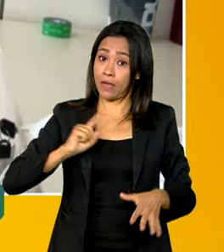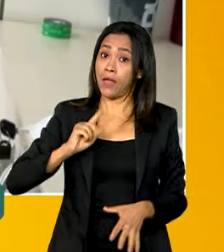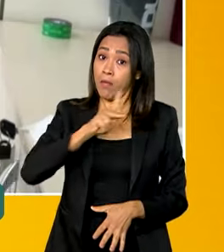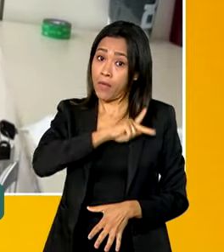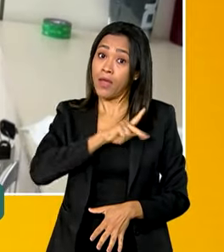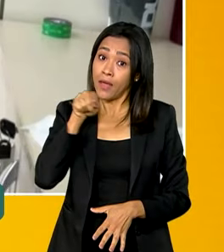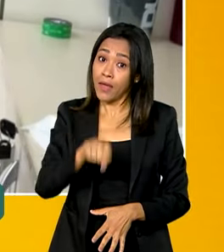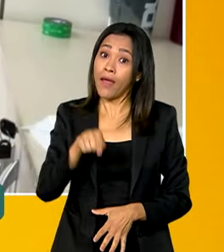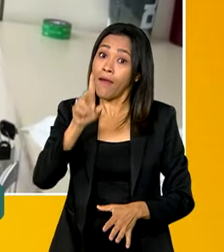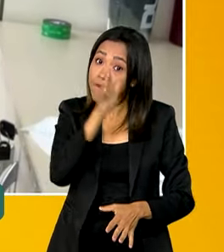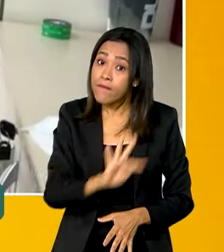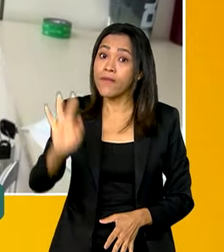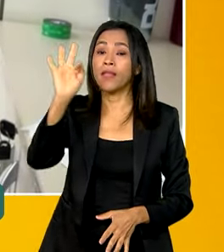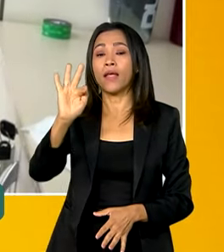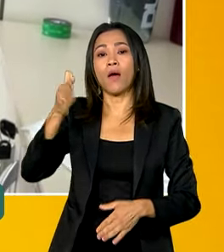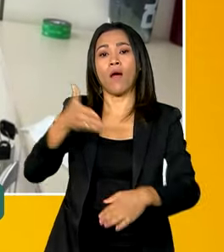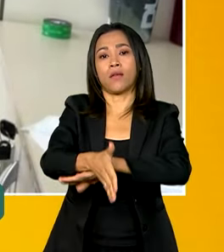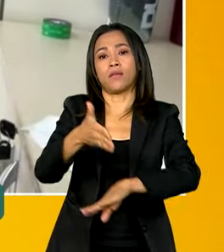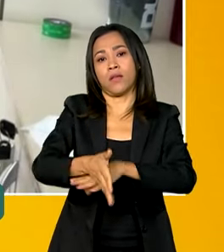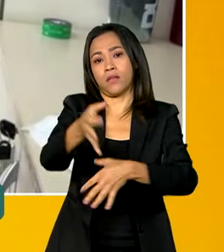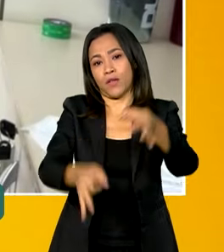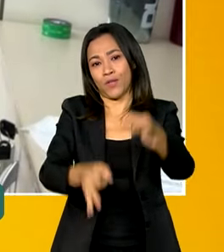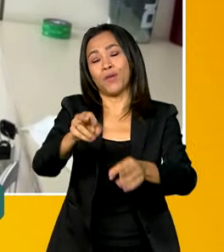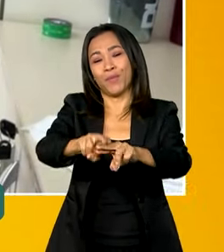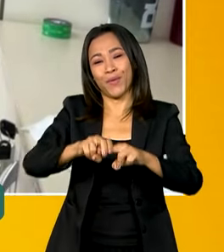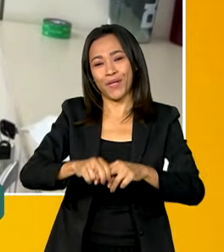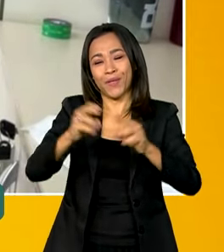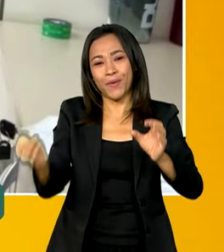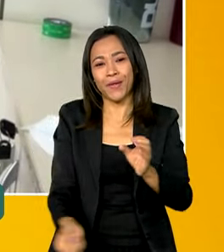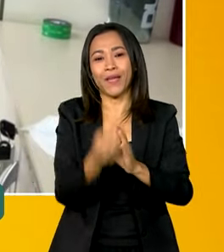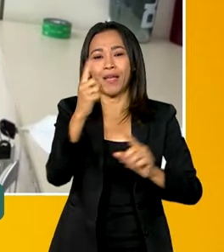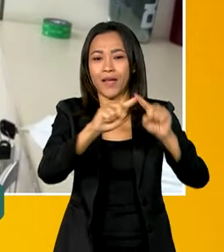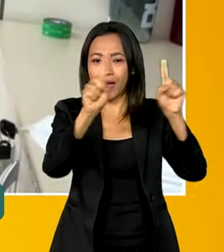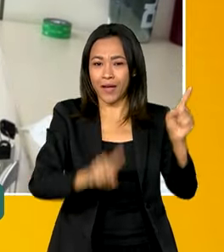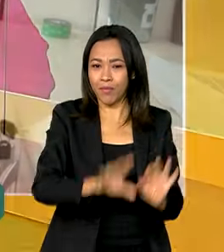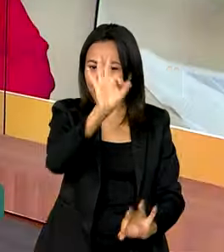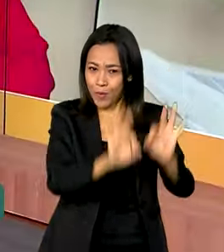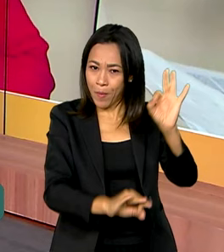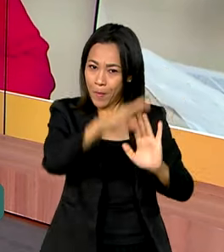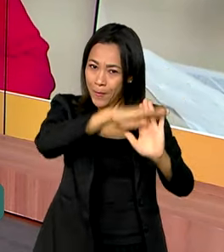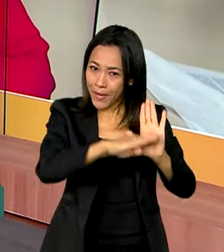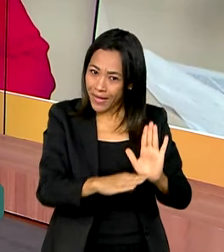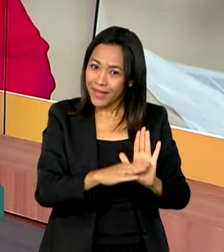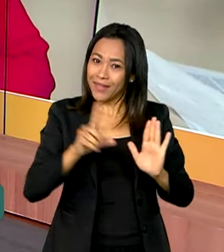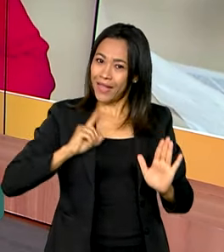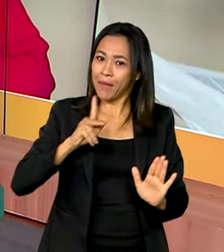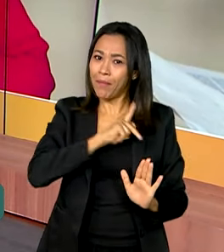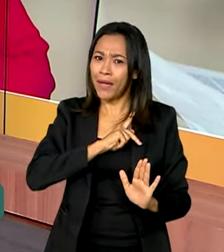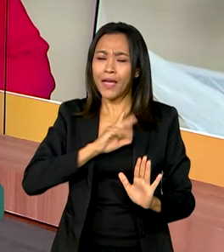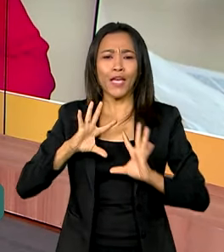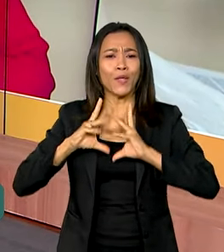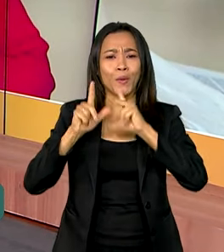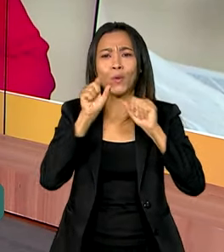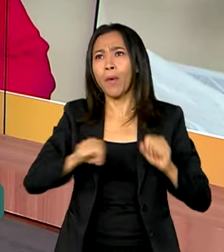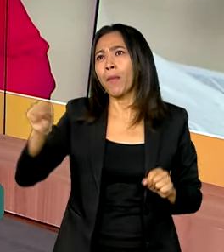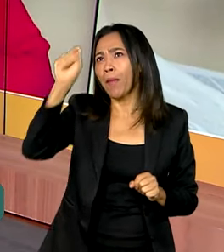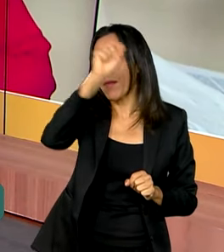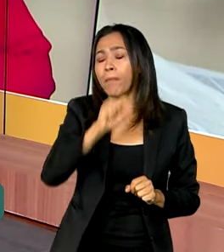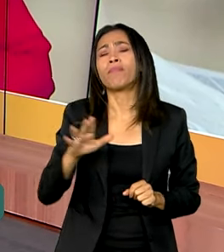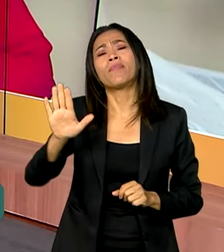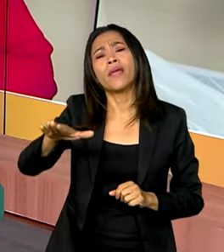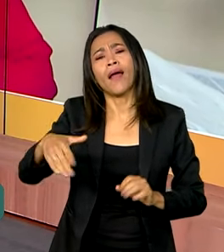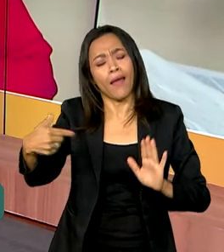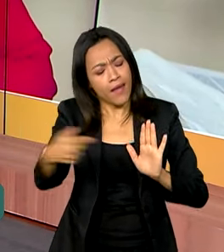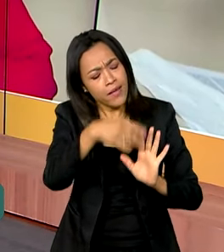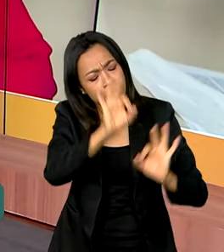acesso à justiça. E, para isso, criamos o Plano Nacional Defensoria em Todos os Cantos. Pois é, esse Plano Nacional vai adotar